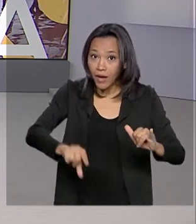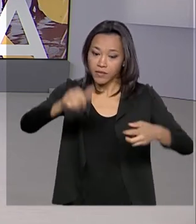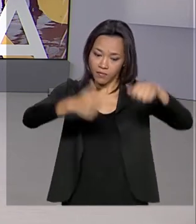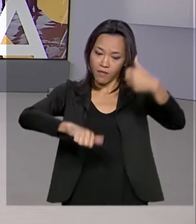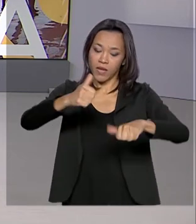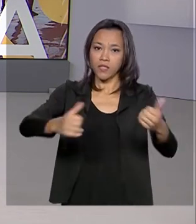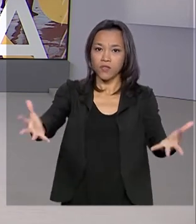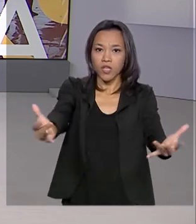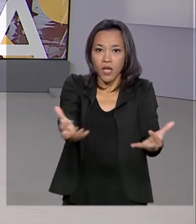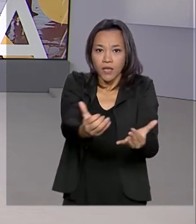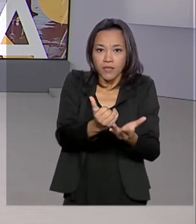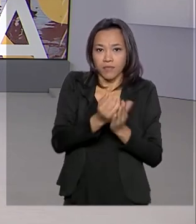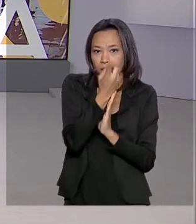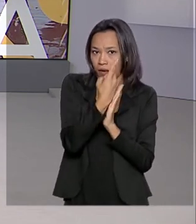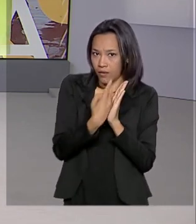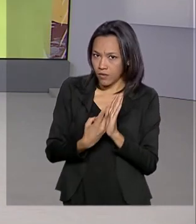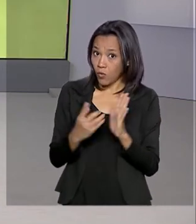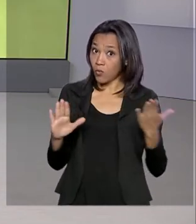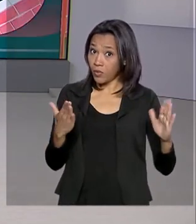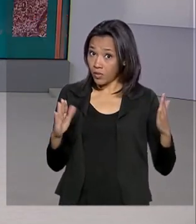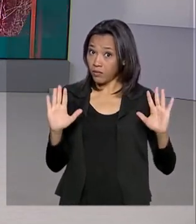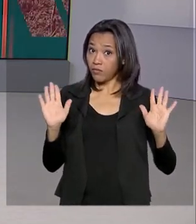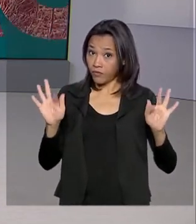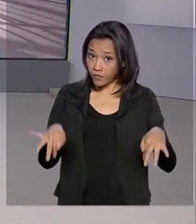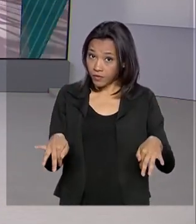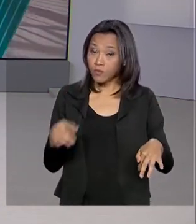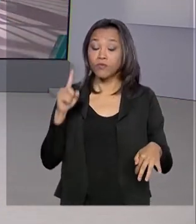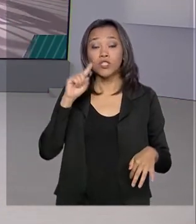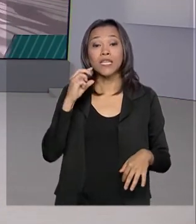declarações. Lembrando que o prazo termina no dia 30 de abril.